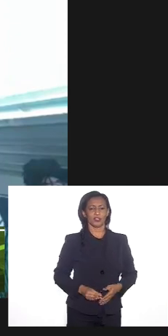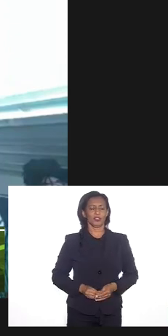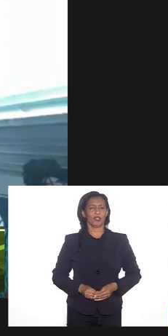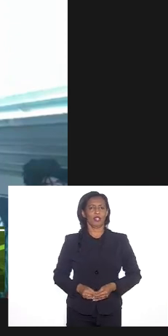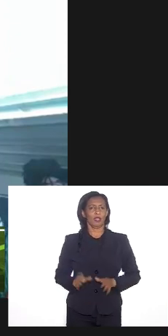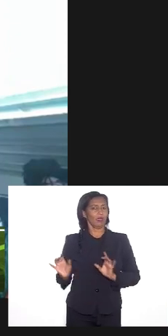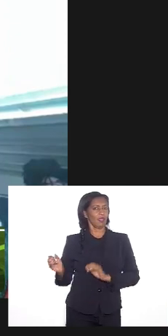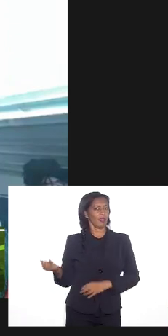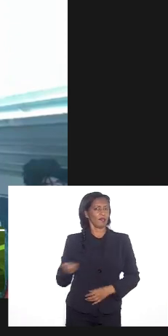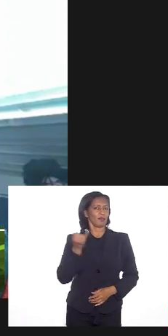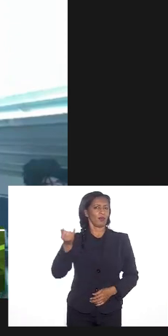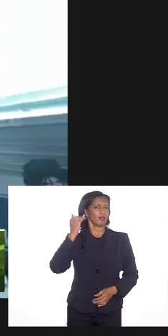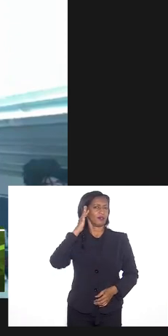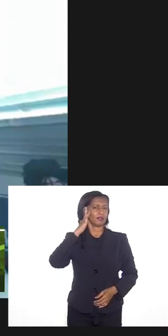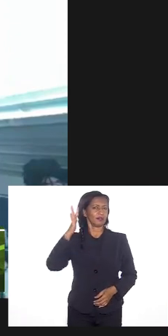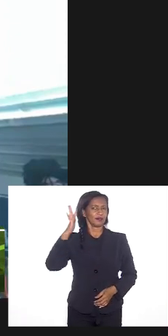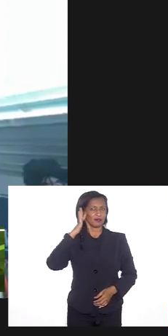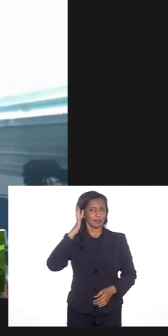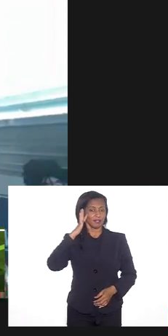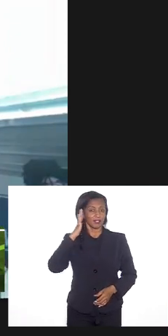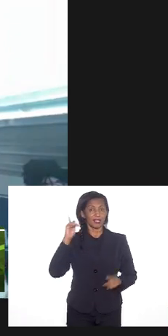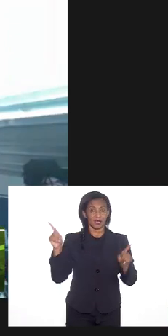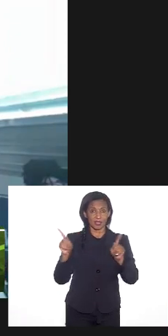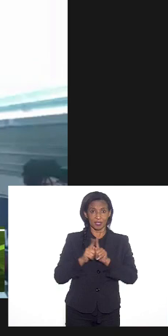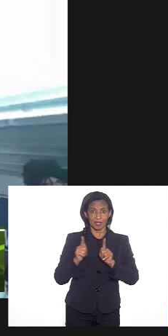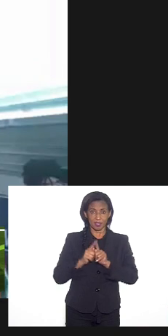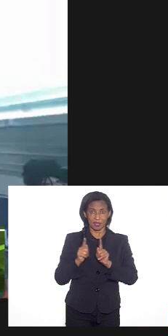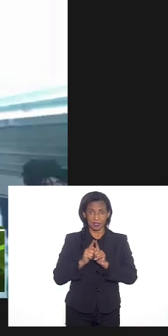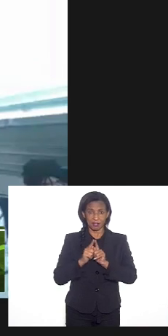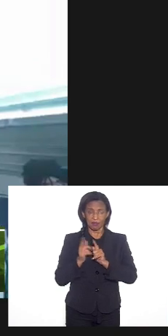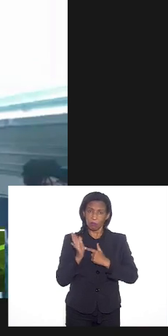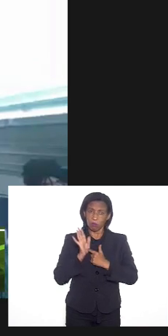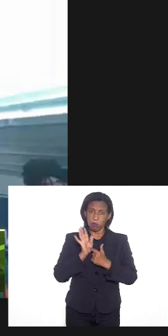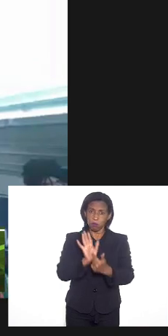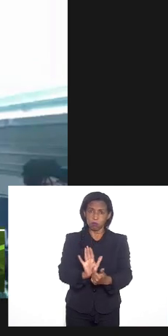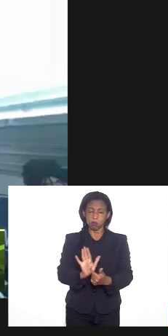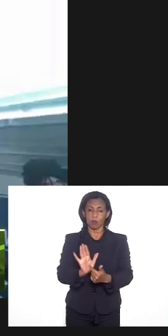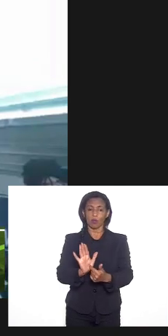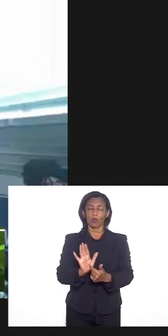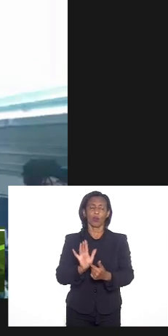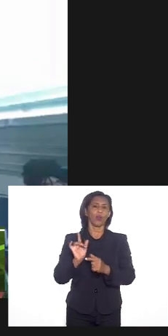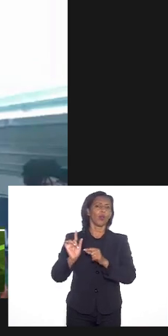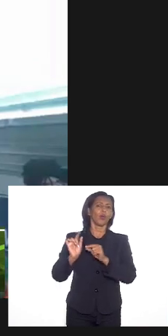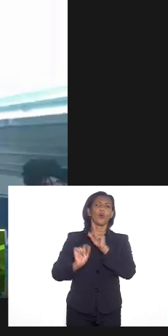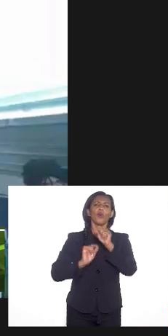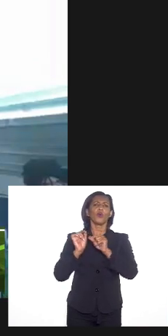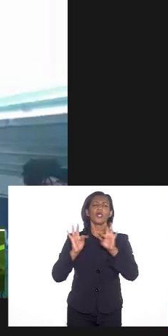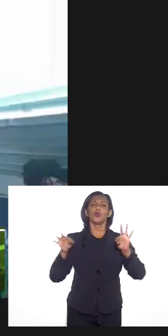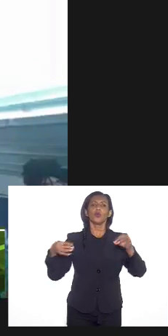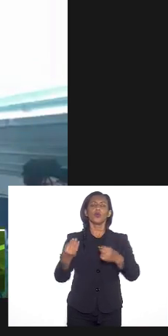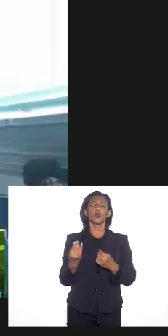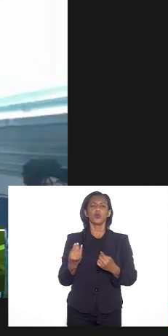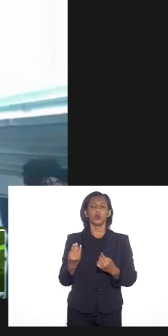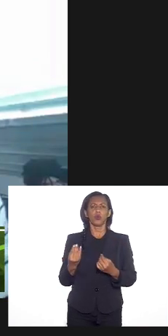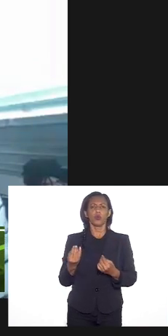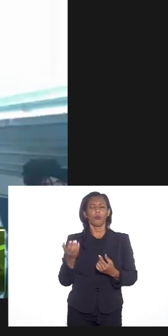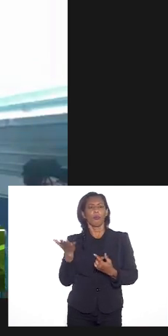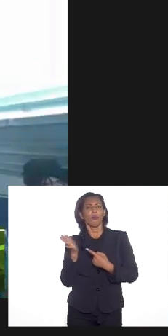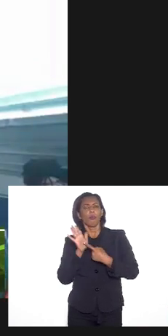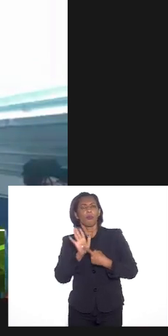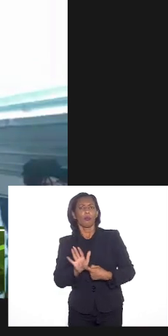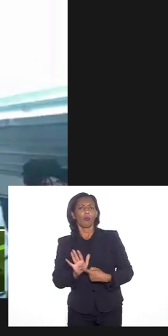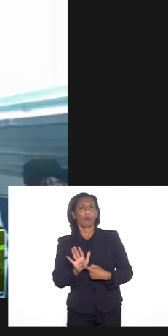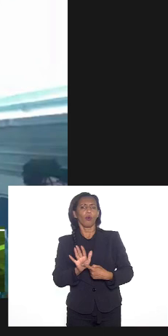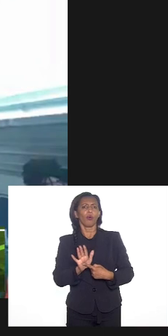essencial essa reflexão que também aborda numa complexidade o que que tudo isso representa o que representa